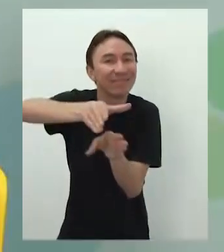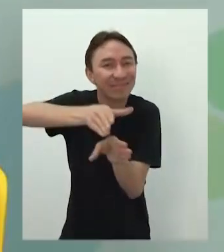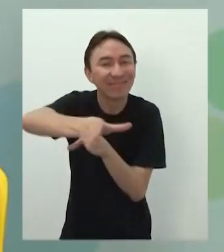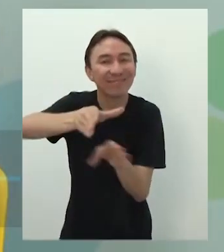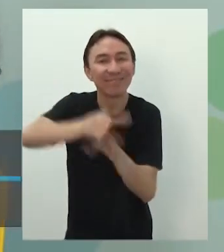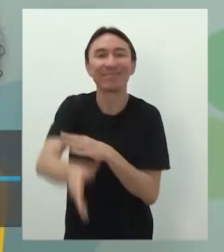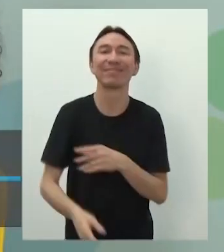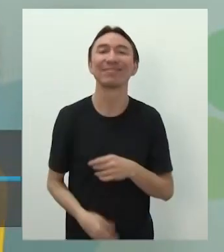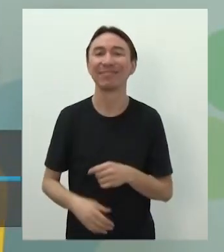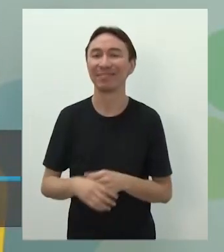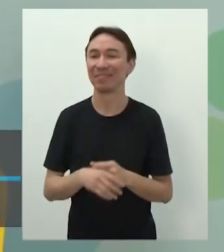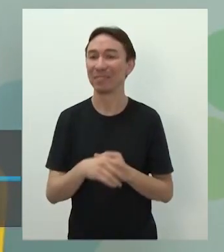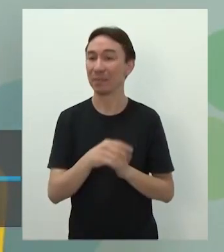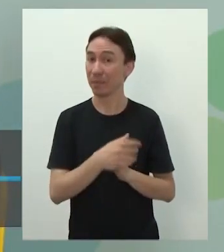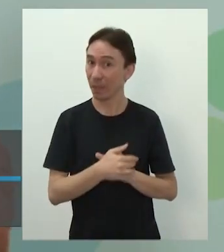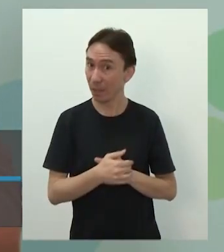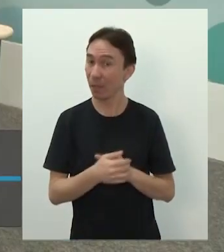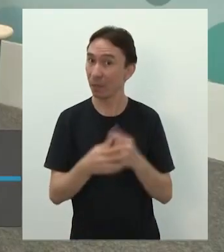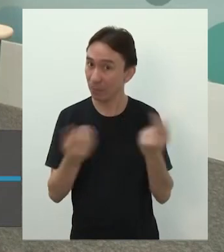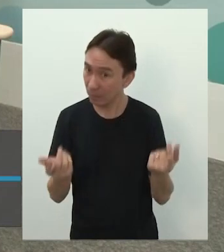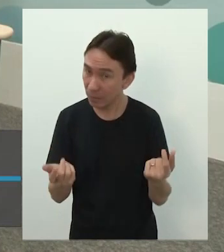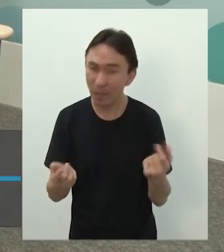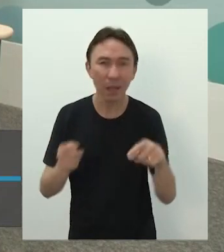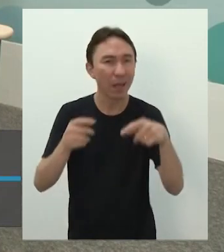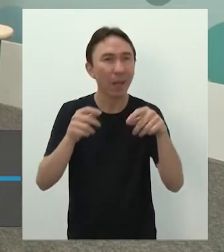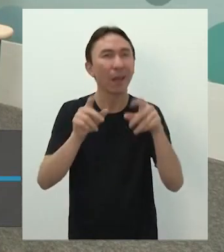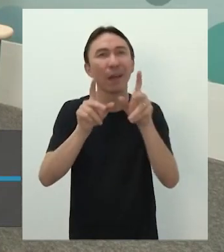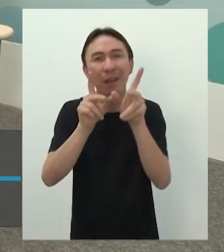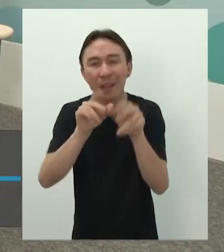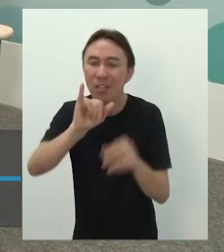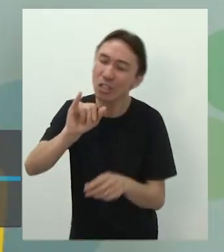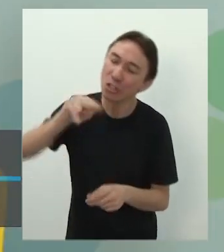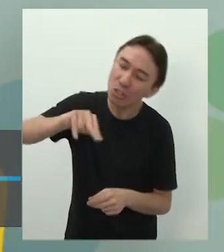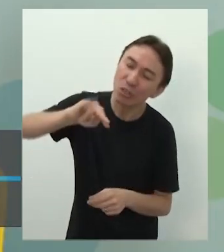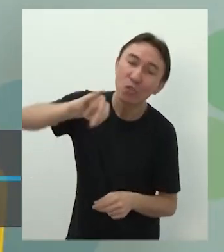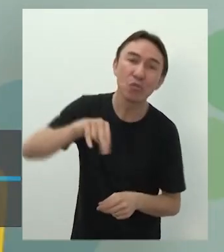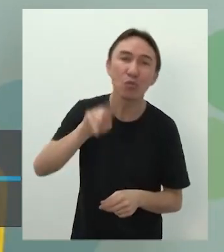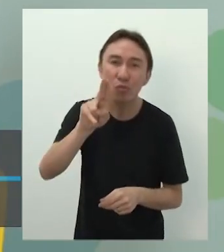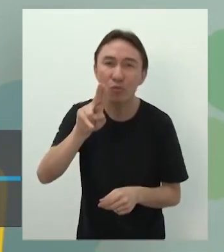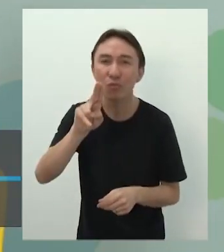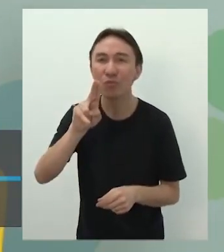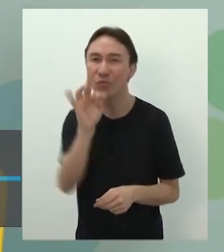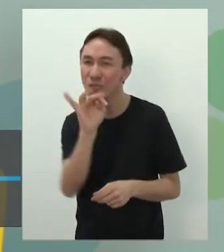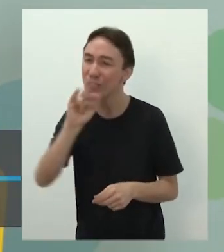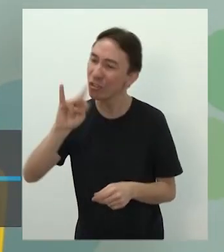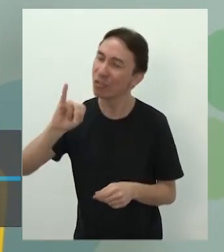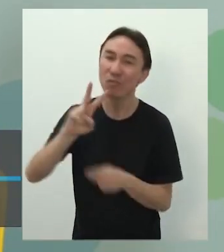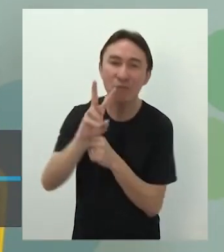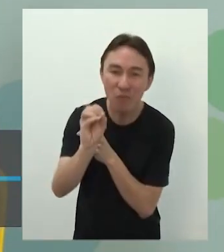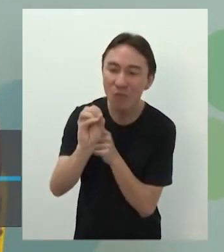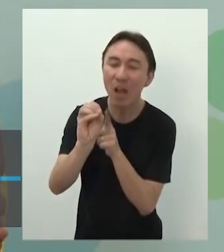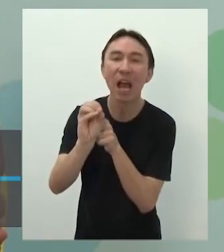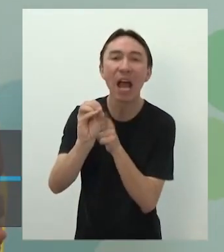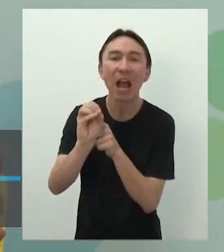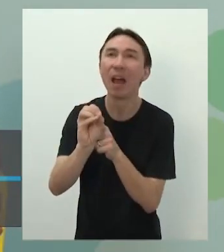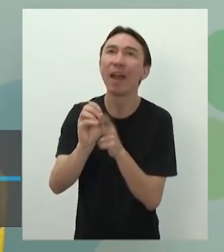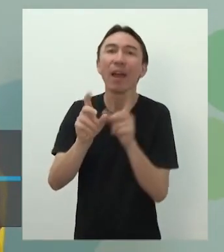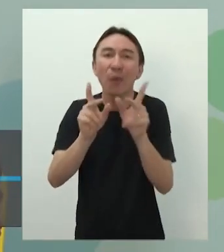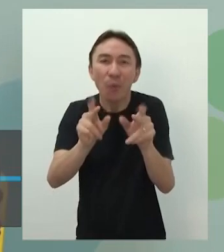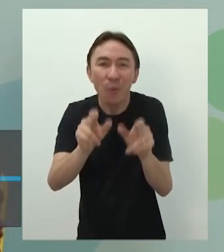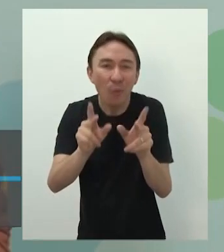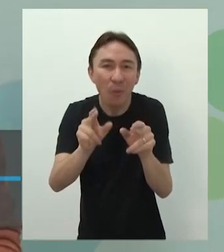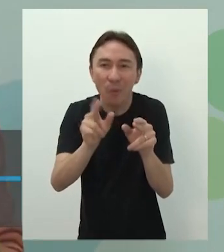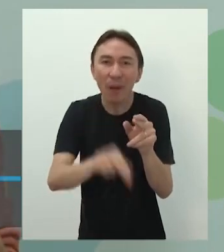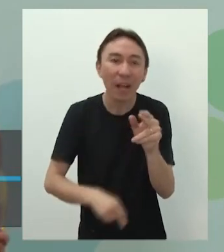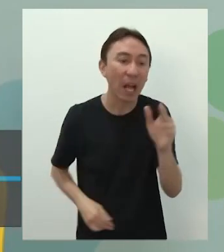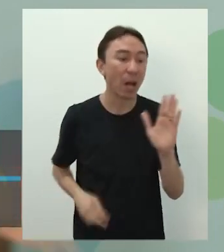prescritivos. Aí quando eles são injuntivos, você pode até olhar ali e falar, vou fazer diferente. Só que quando ele for prescritivo, você